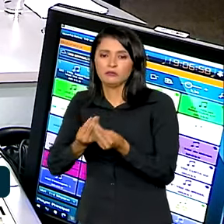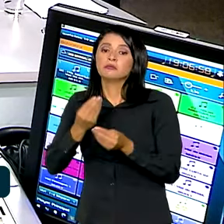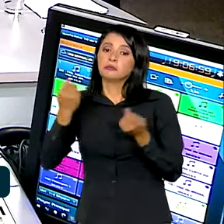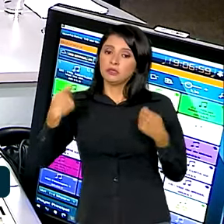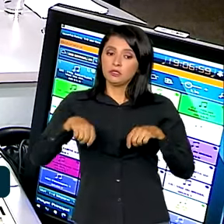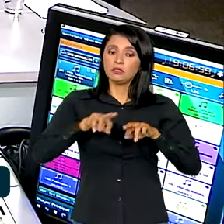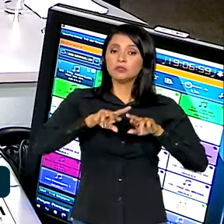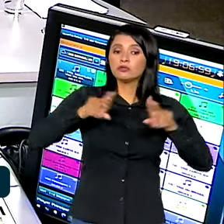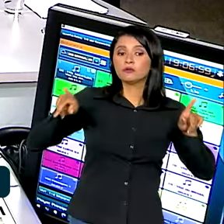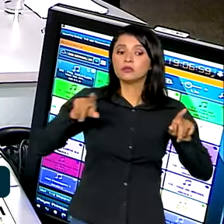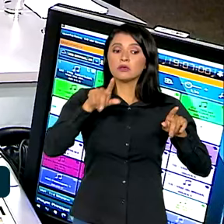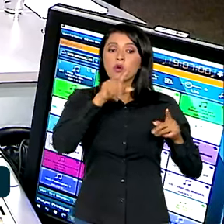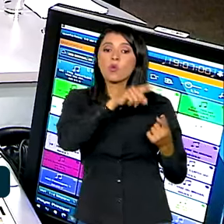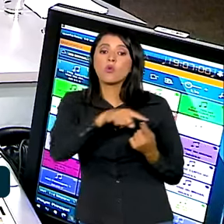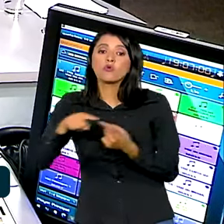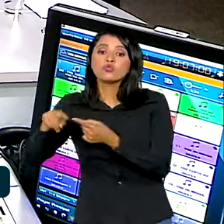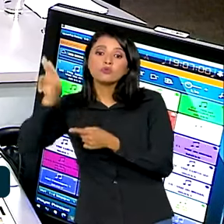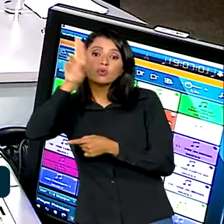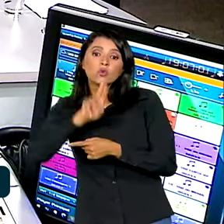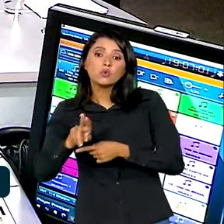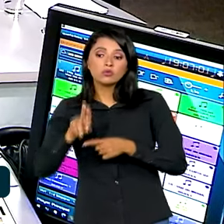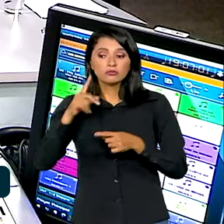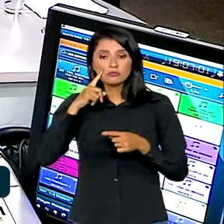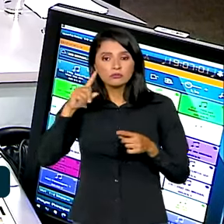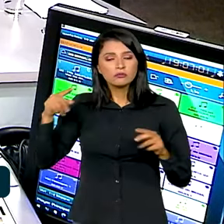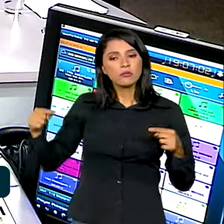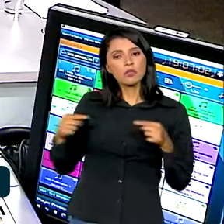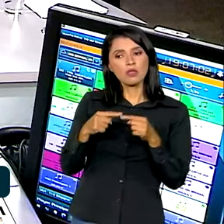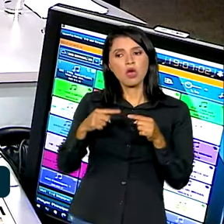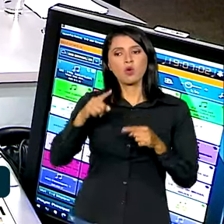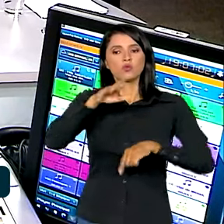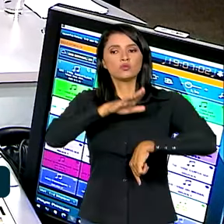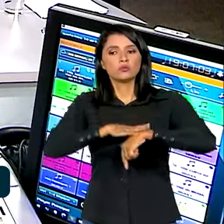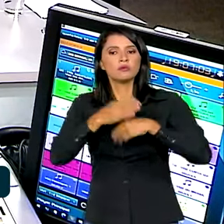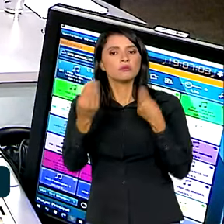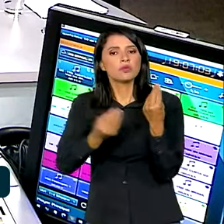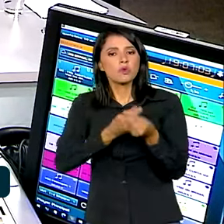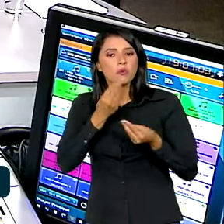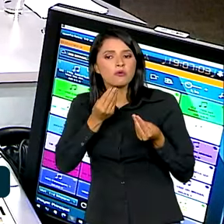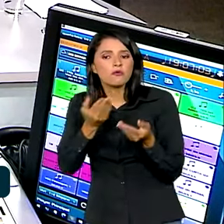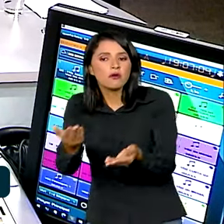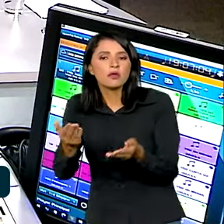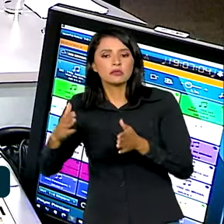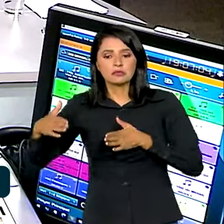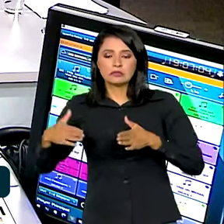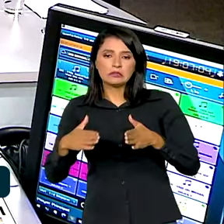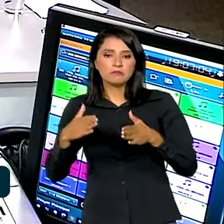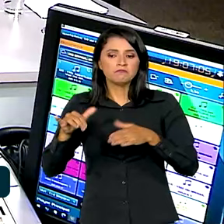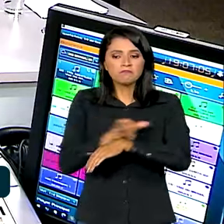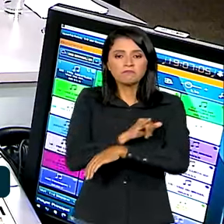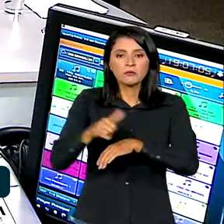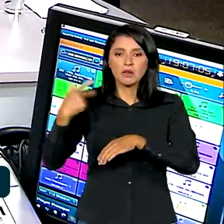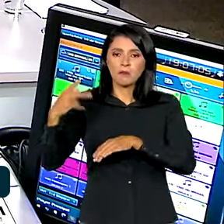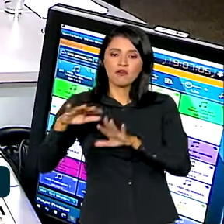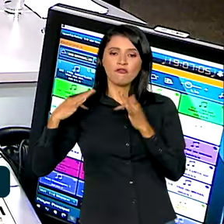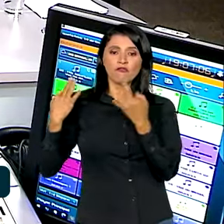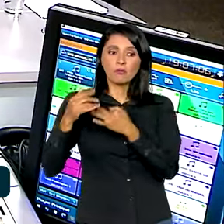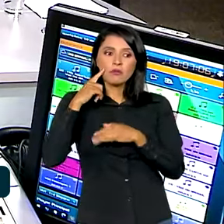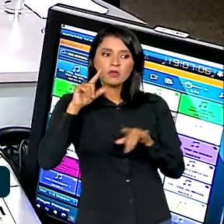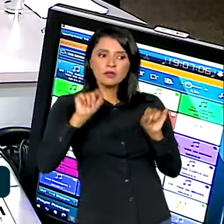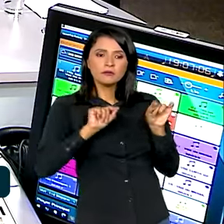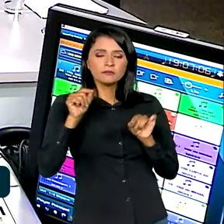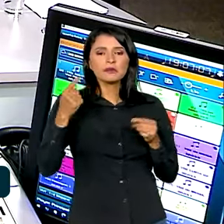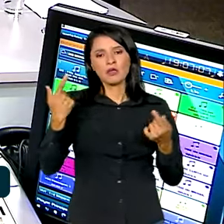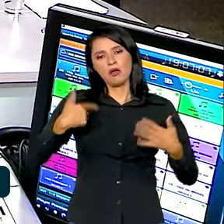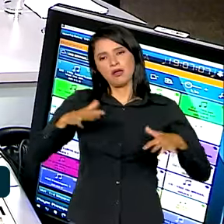uso, relacionar com os tempos e pensar como é que você oferece caminhos também para a família construir alternativas. Porque a gente sabe que muitas